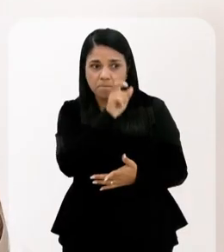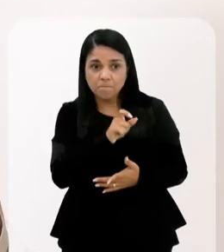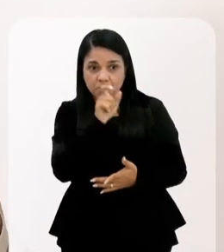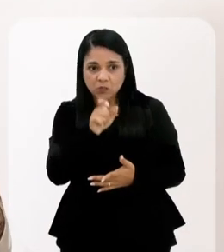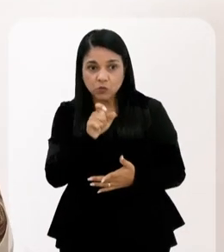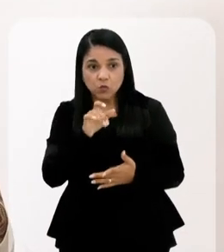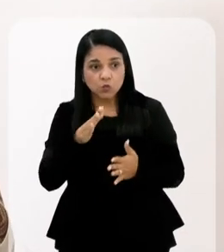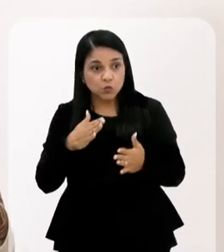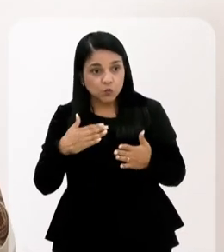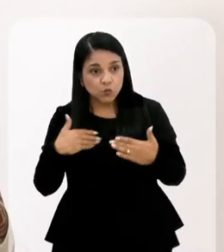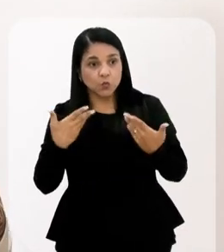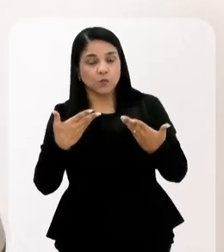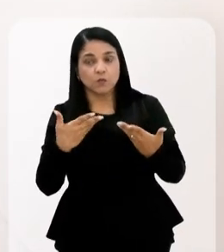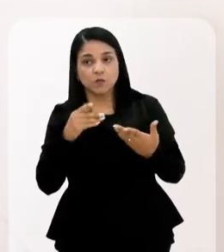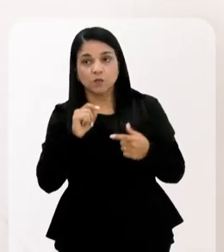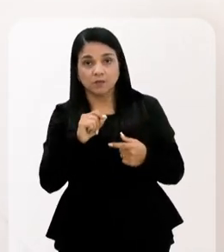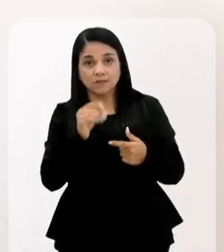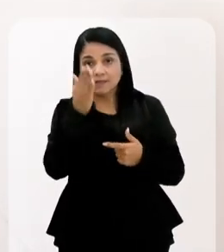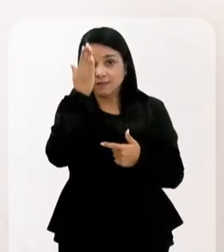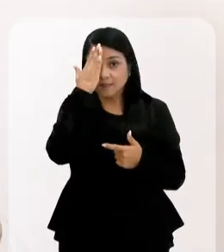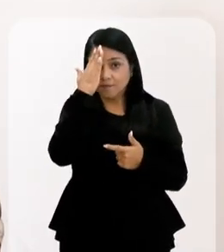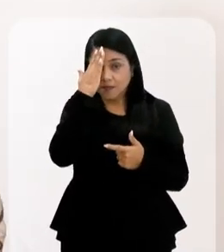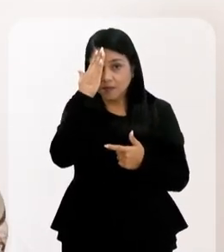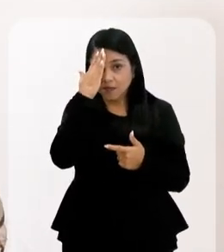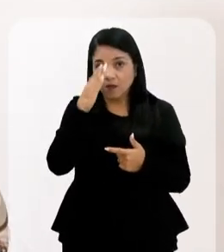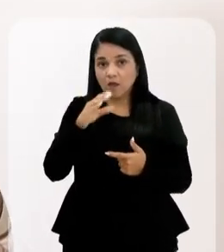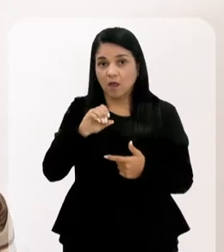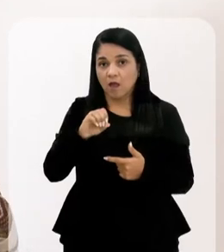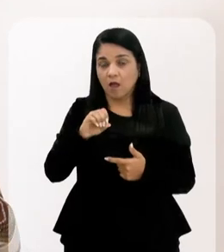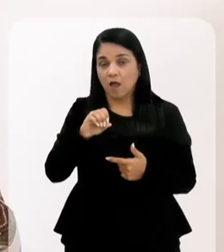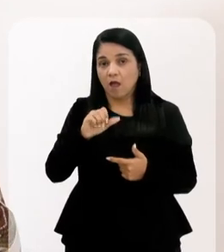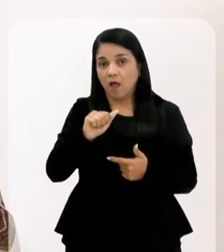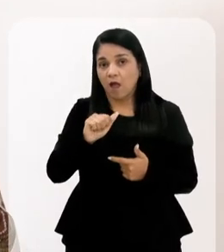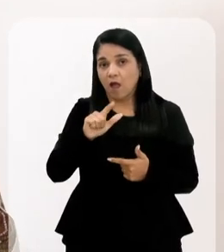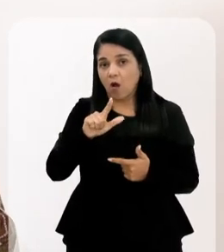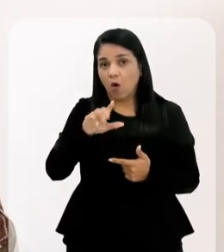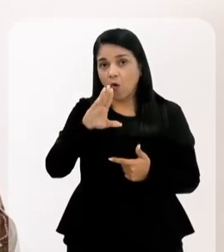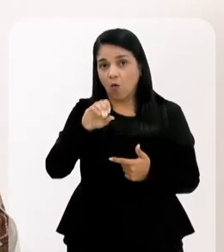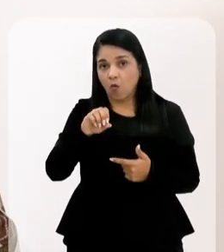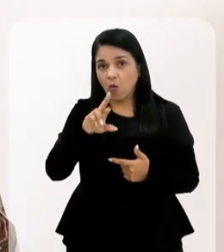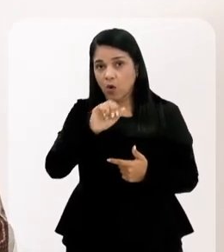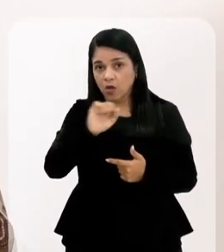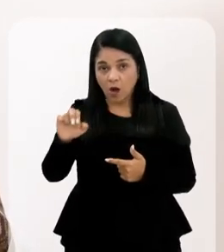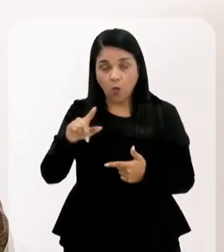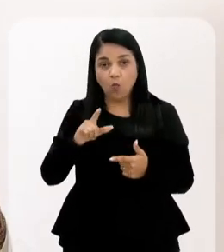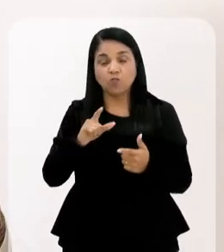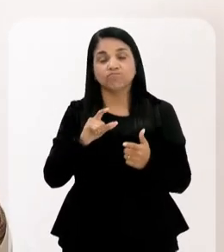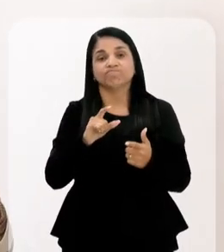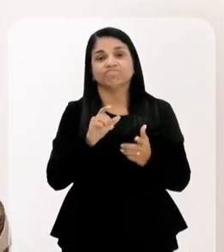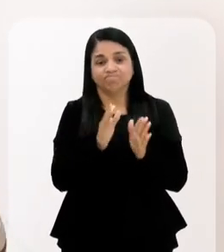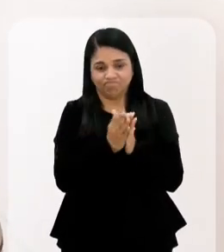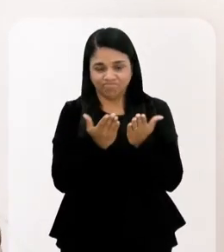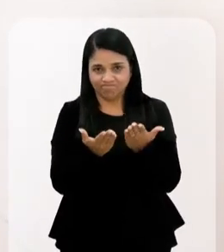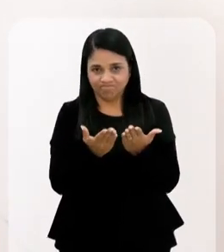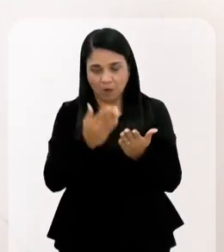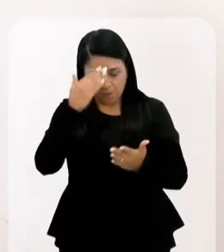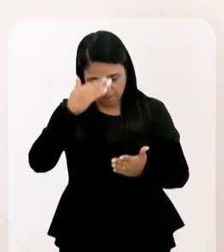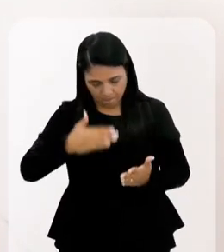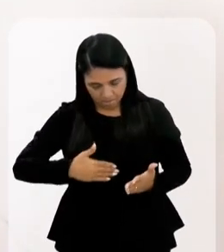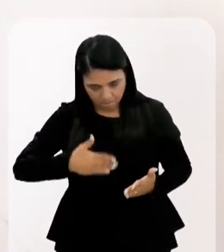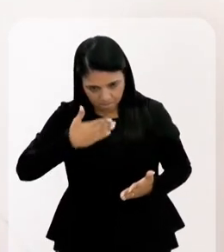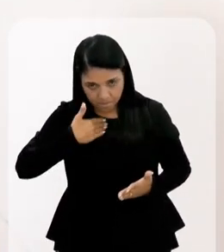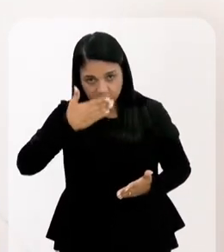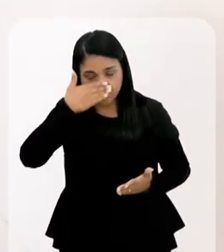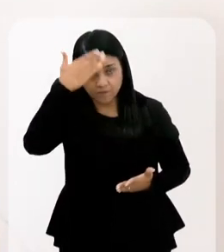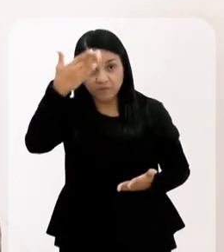já vi pessoas se surpreenderem de saber que no Alcorão tem um capítulo de Maria. Tem pessoas que se surpreendem